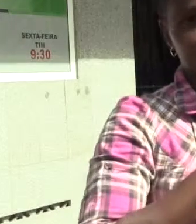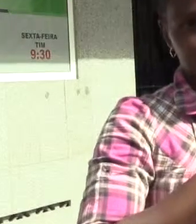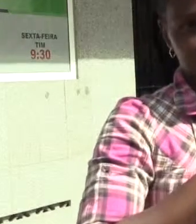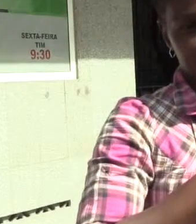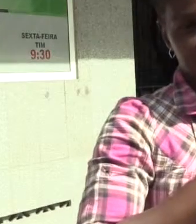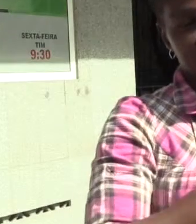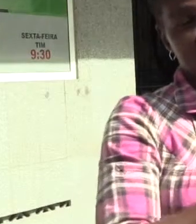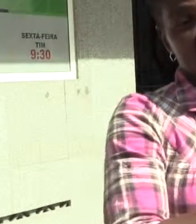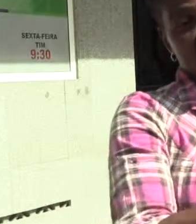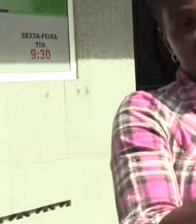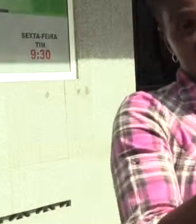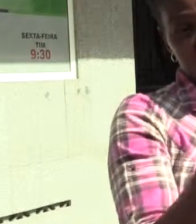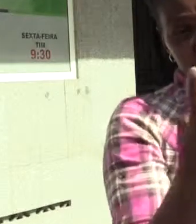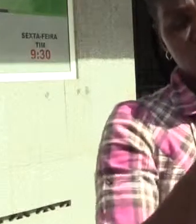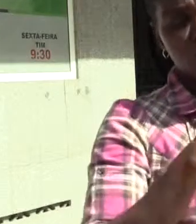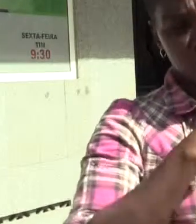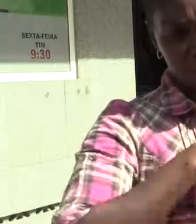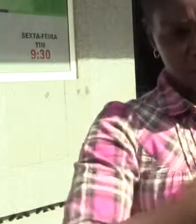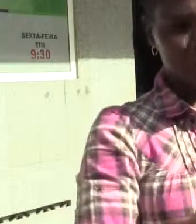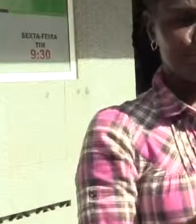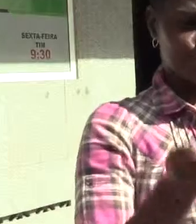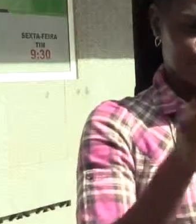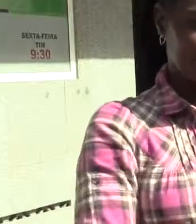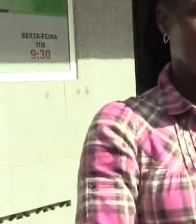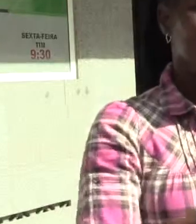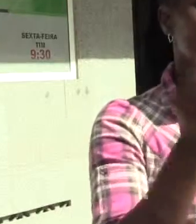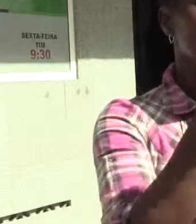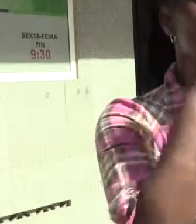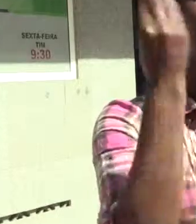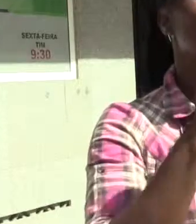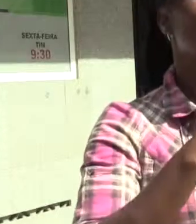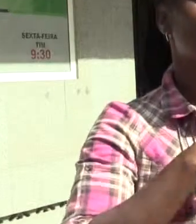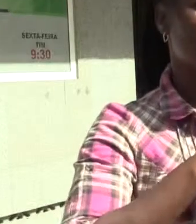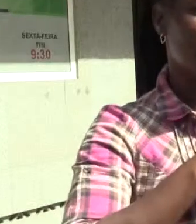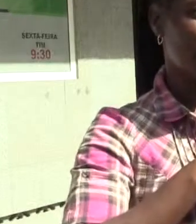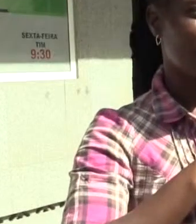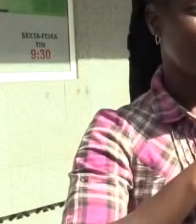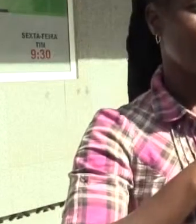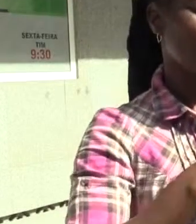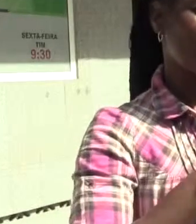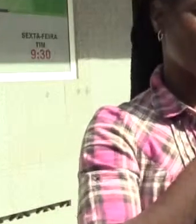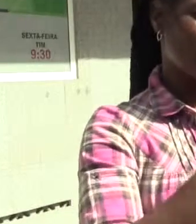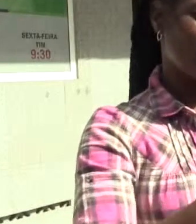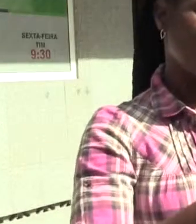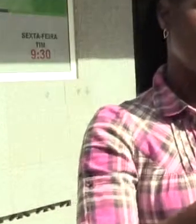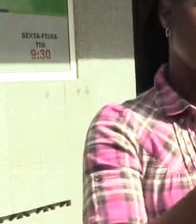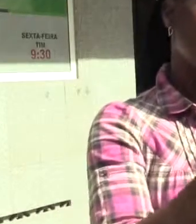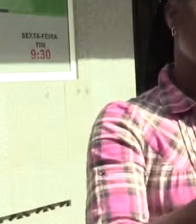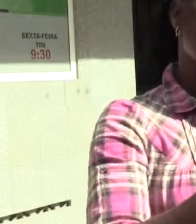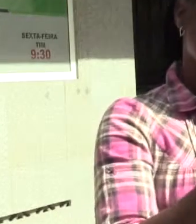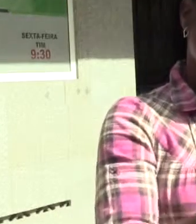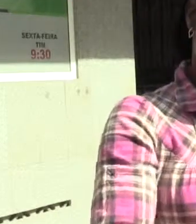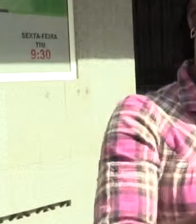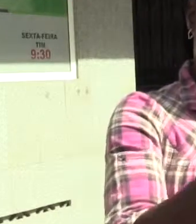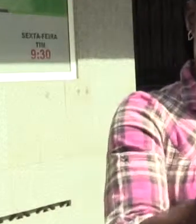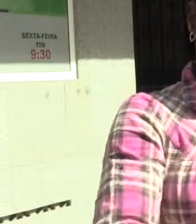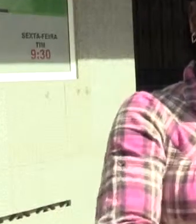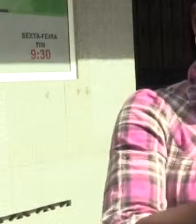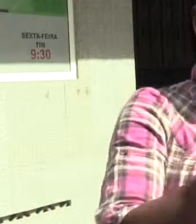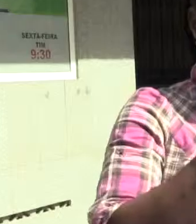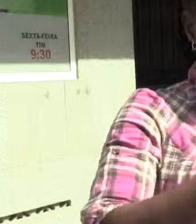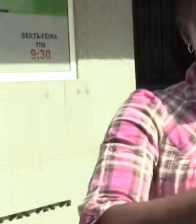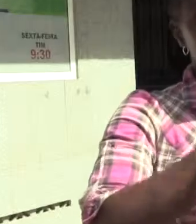Algumas têm formação profissional em áreas como mecânica, eletricidade,